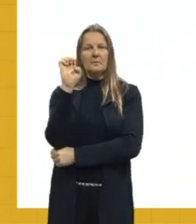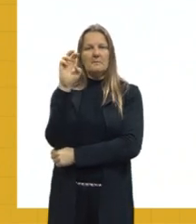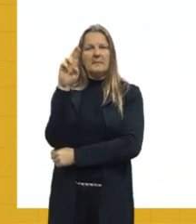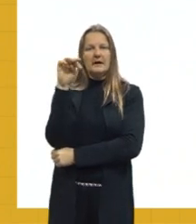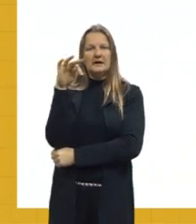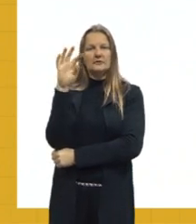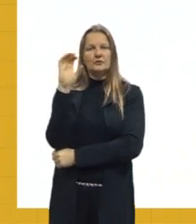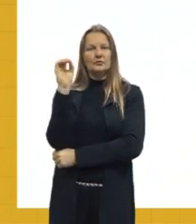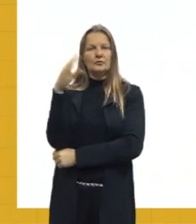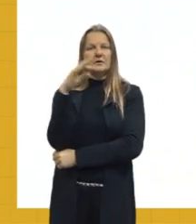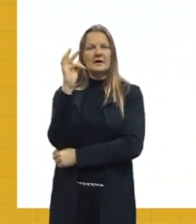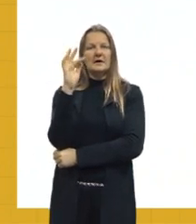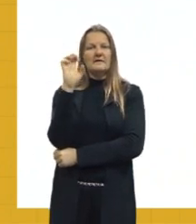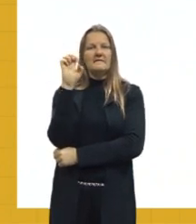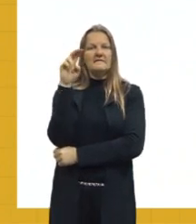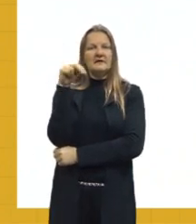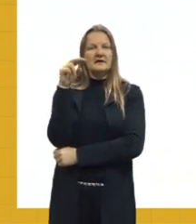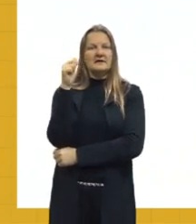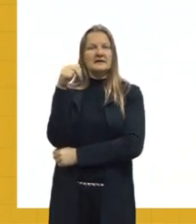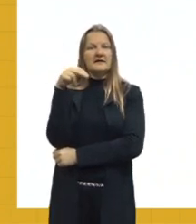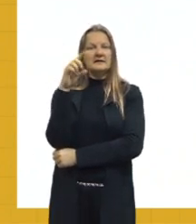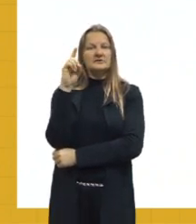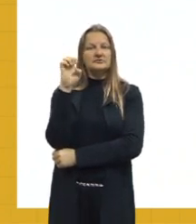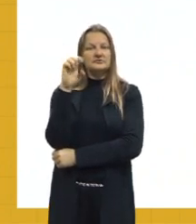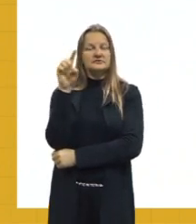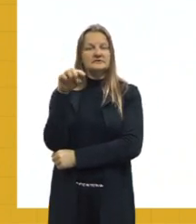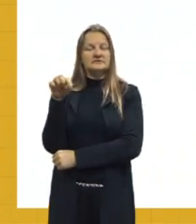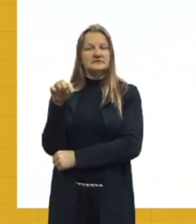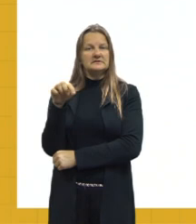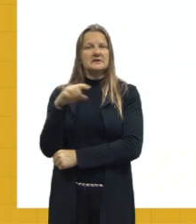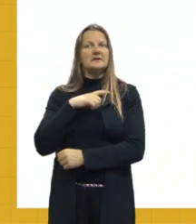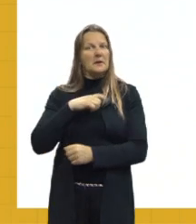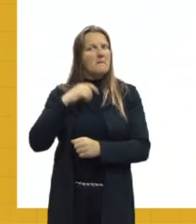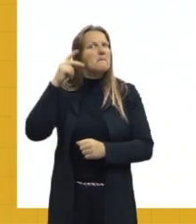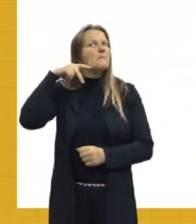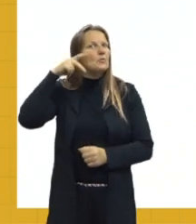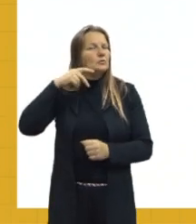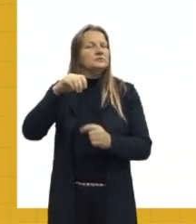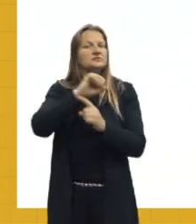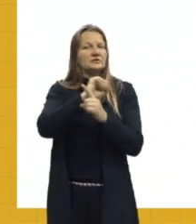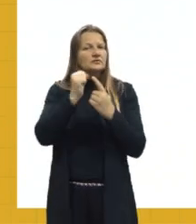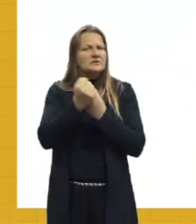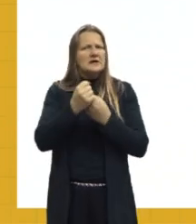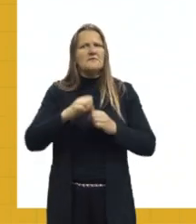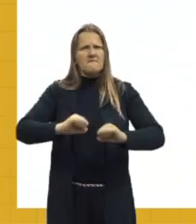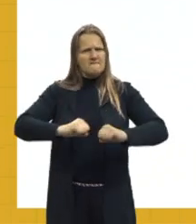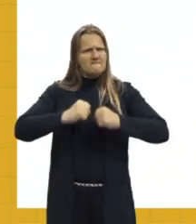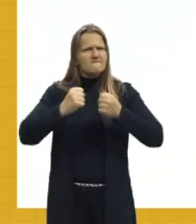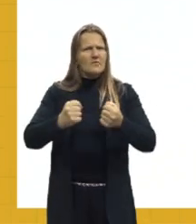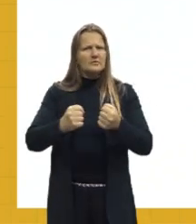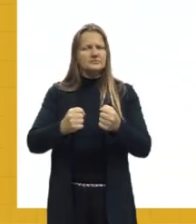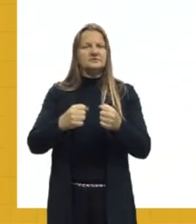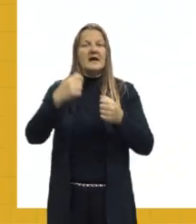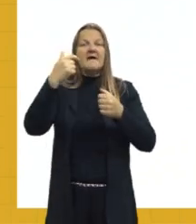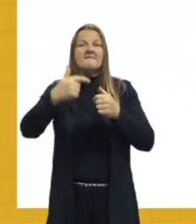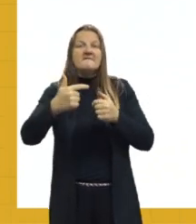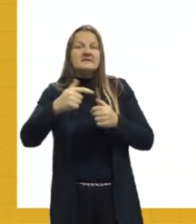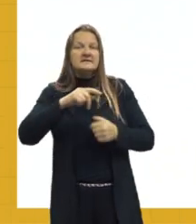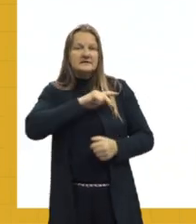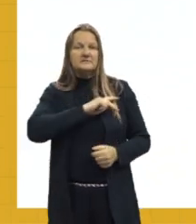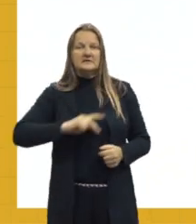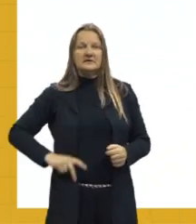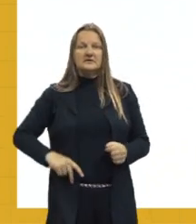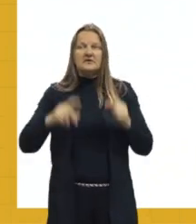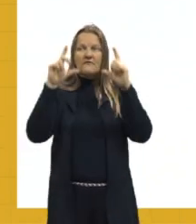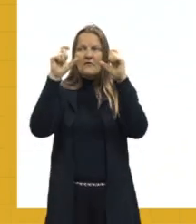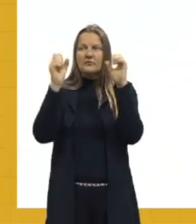políticas sociais muito fortes. Quem é a vice dele? Justamente a Cristina Kirchner, estava mostrando para vocês agora há pouco a